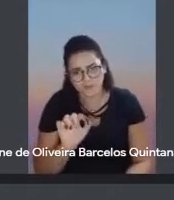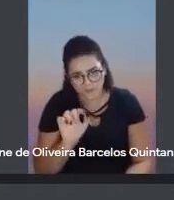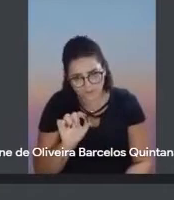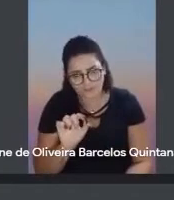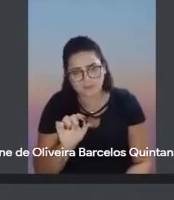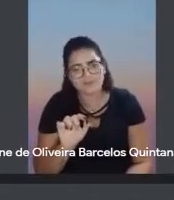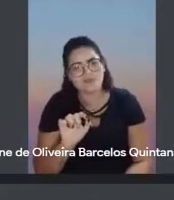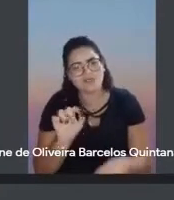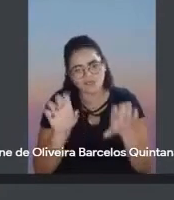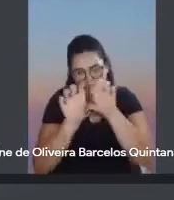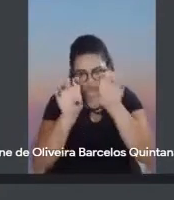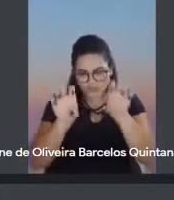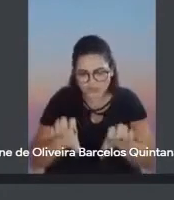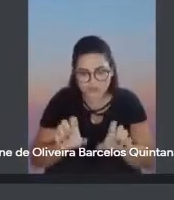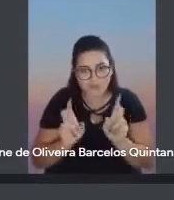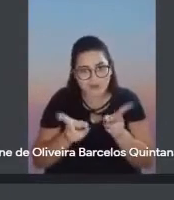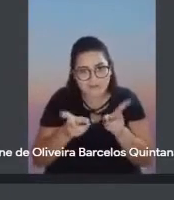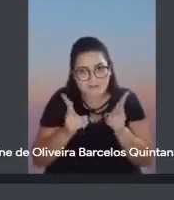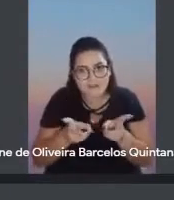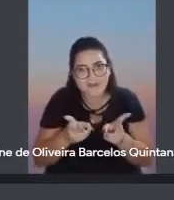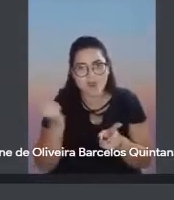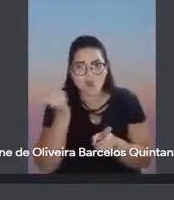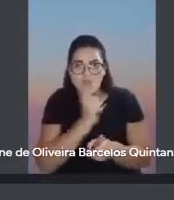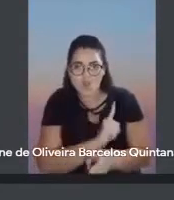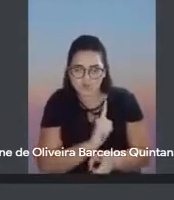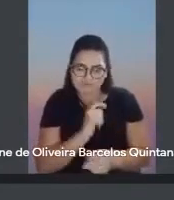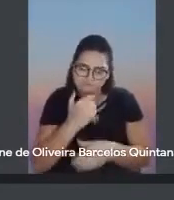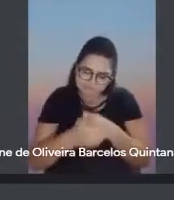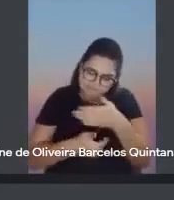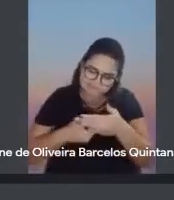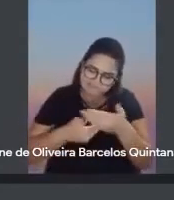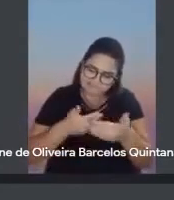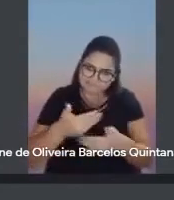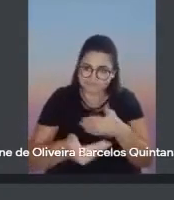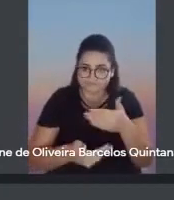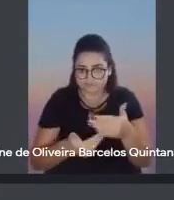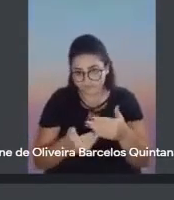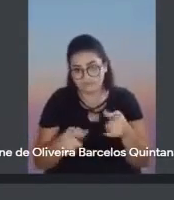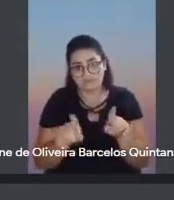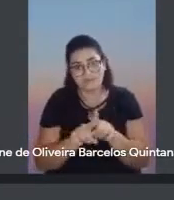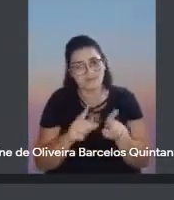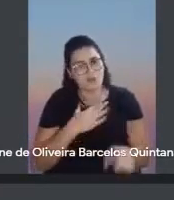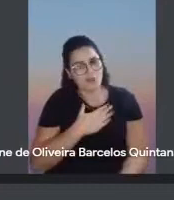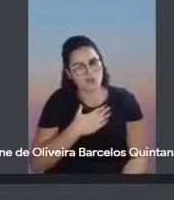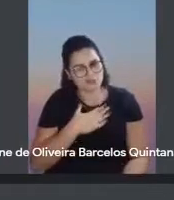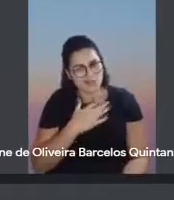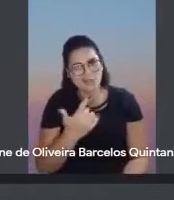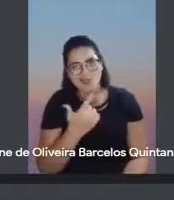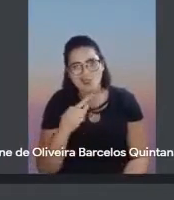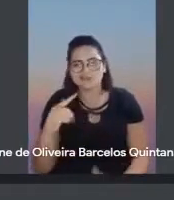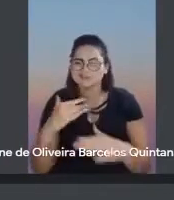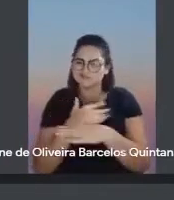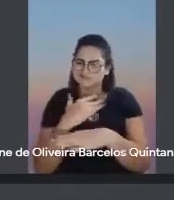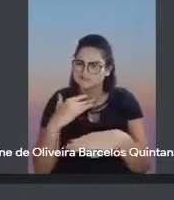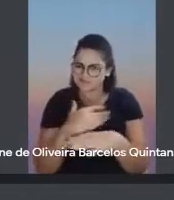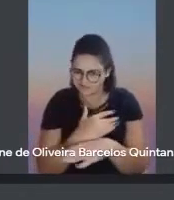manter durante os primeiros anos. E eu gostaria que outras cidades fossem sendo